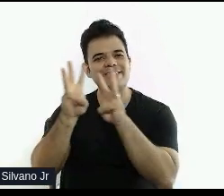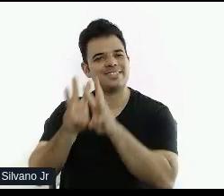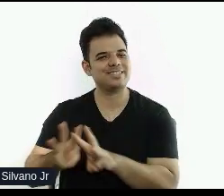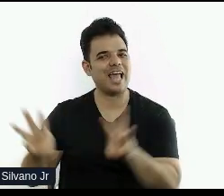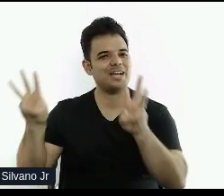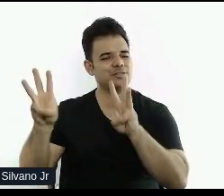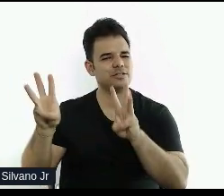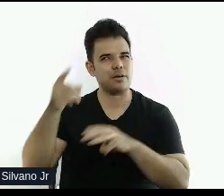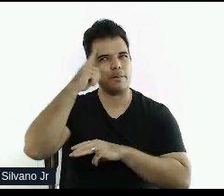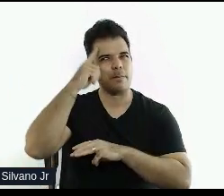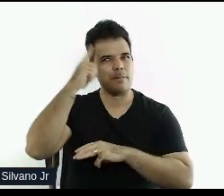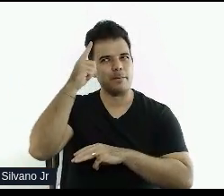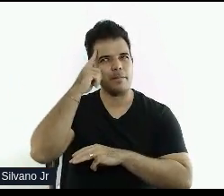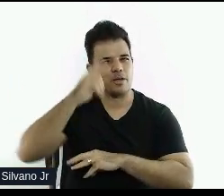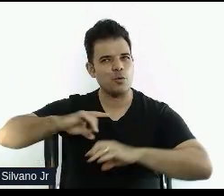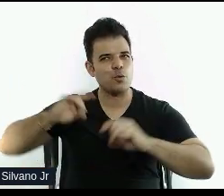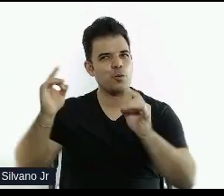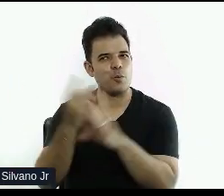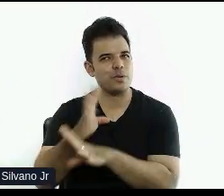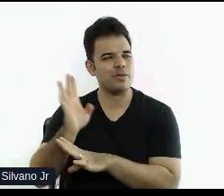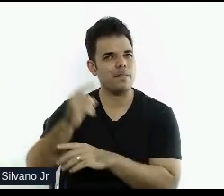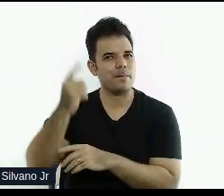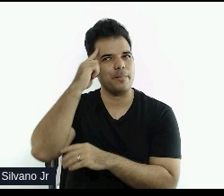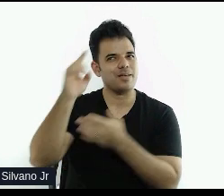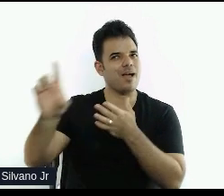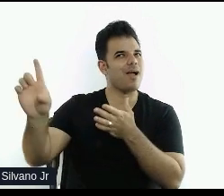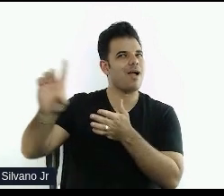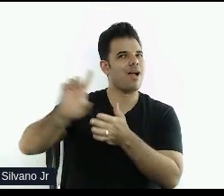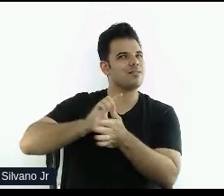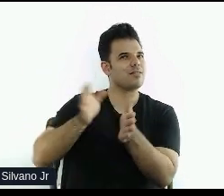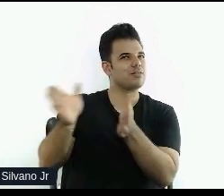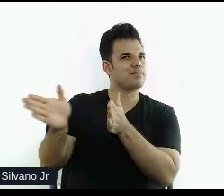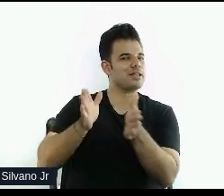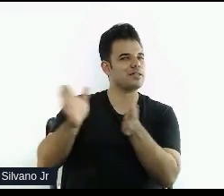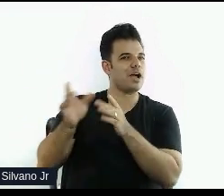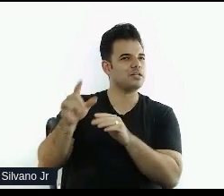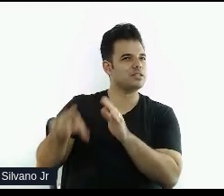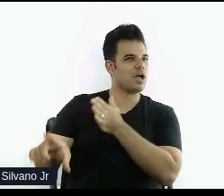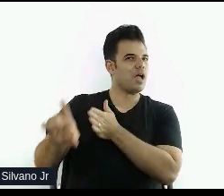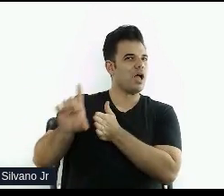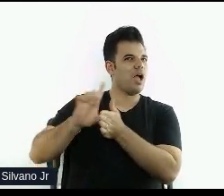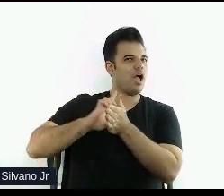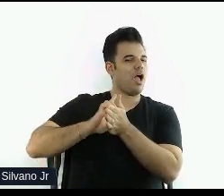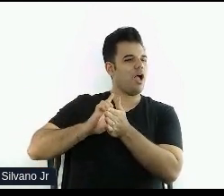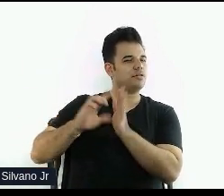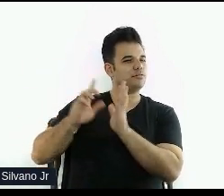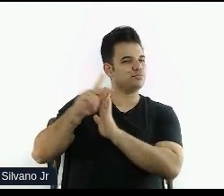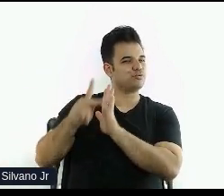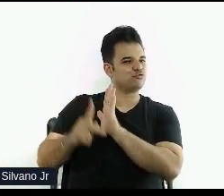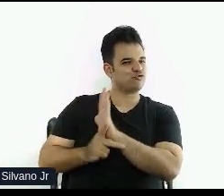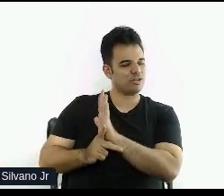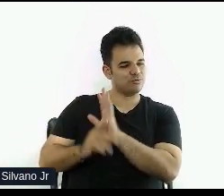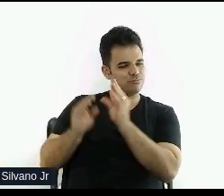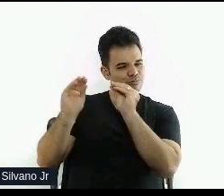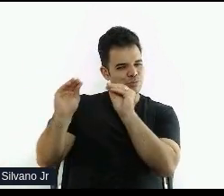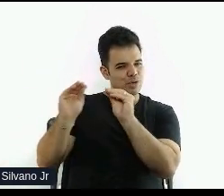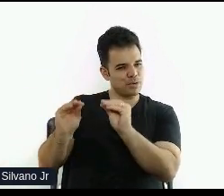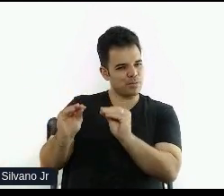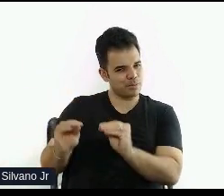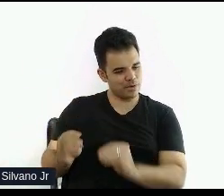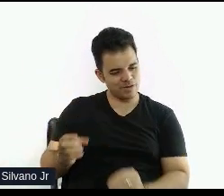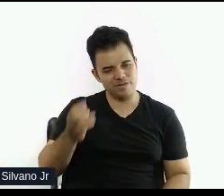começo, é muito mais fácil, mas não quer dizer que não é possível trazer acessibilidade, contar com acessibilidade, depois que o site já existe, né? A gente precisa